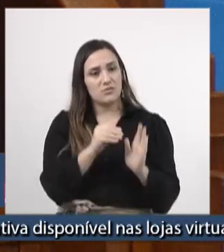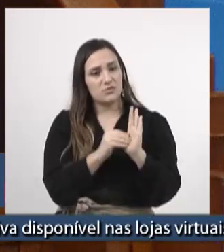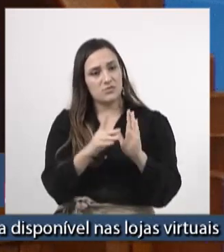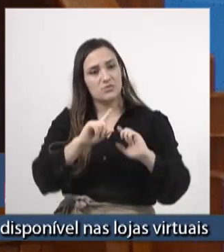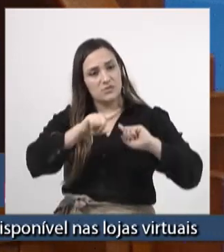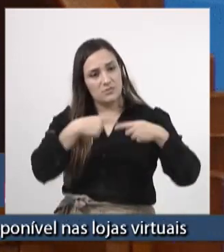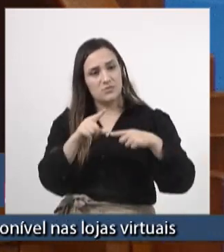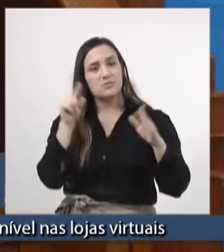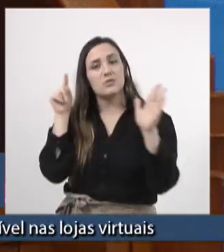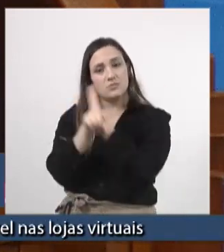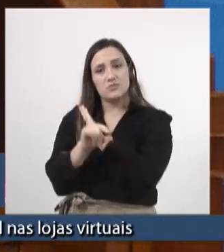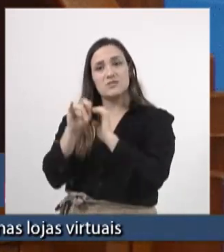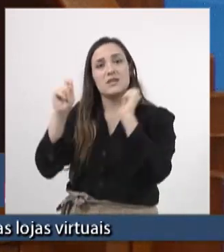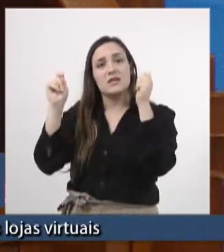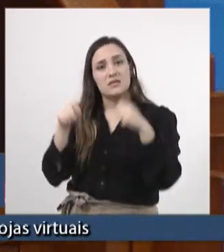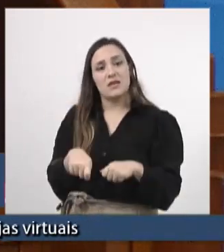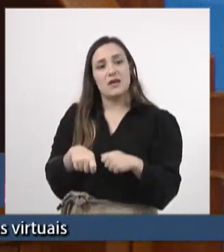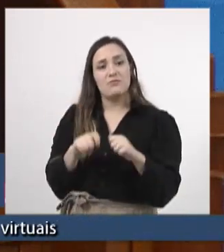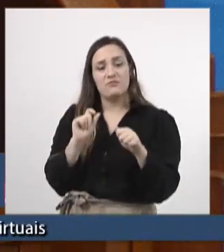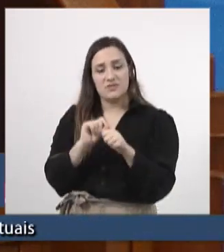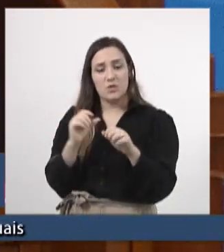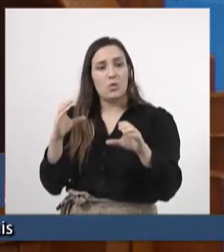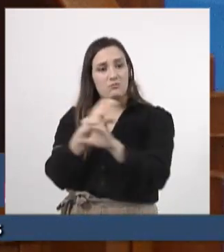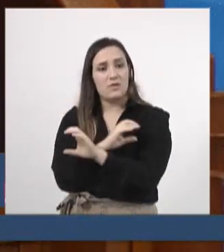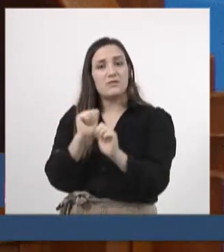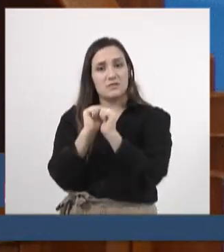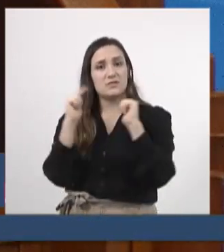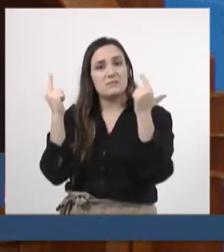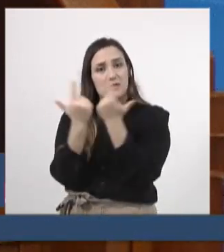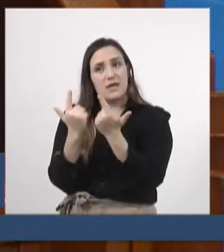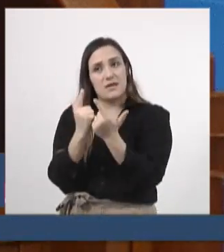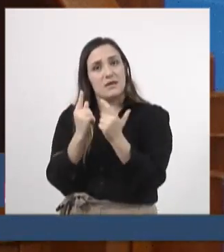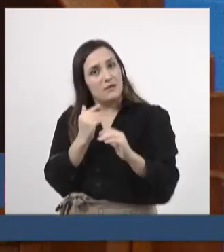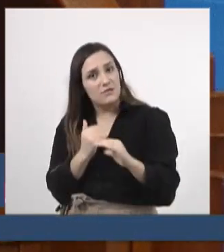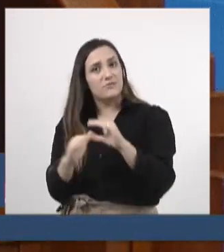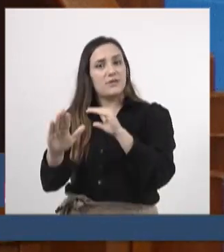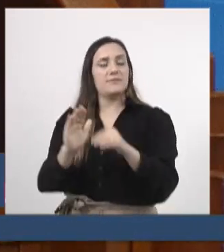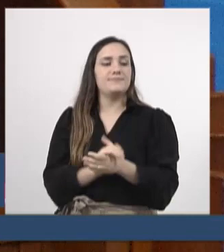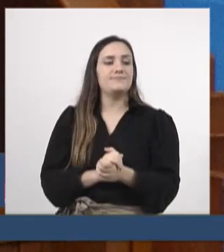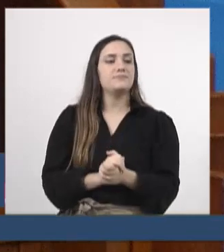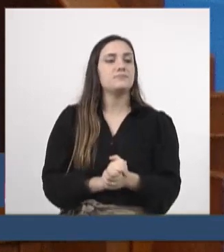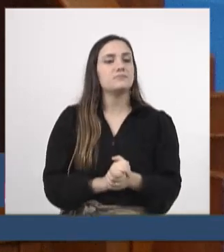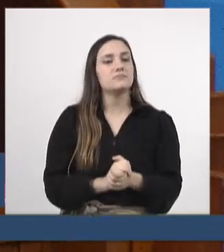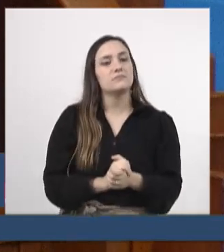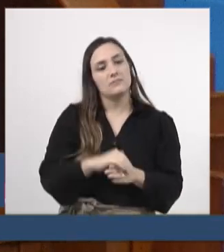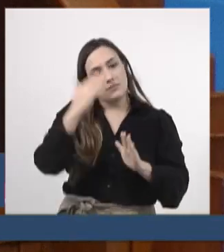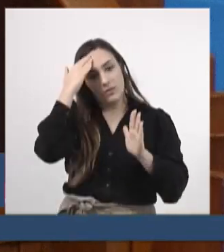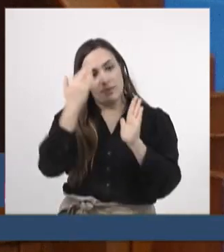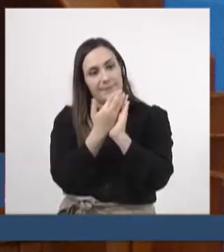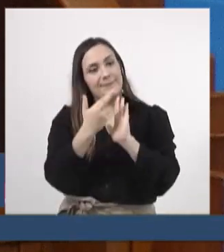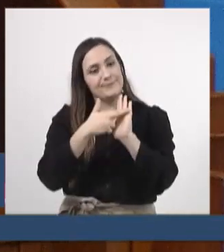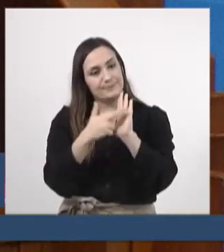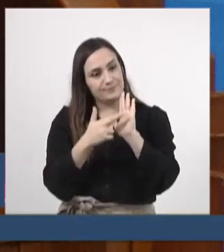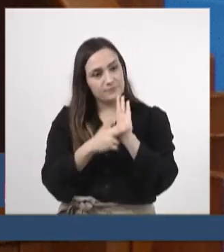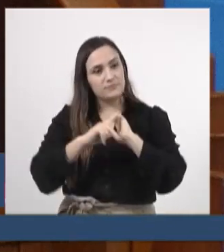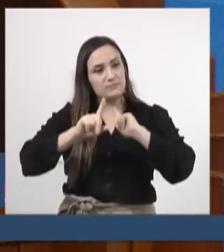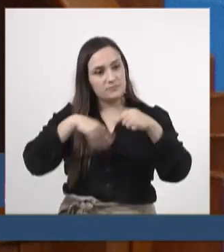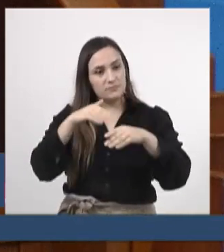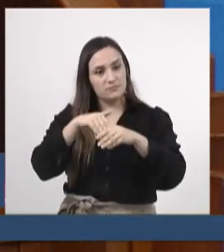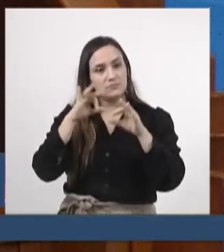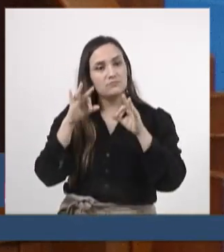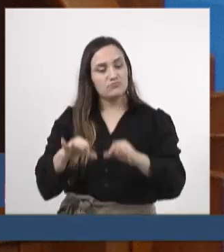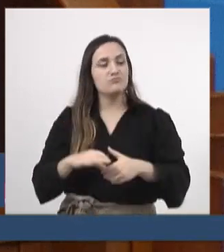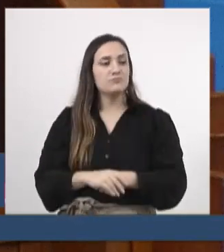com relação à viabilidade que nós fazemos pela Casa. Então, eu indico à mesa, observadas as disposições regimentais e após ouvido